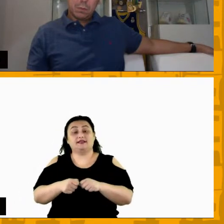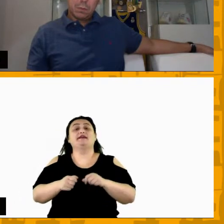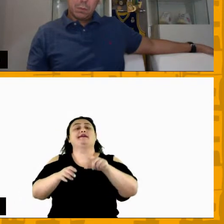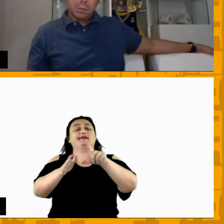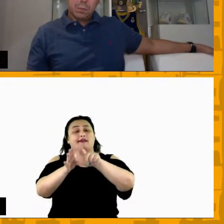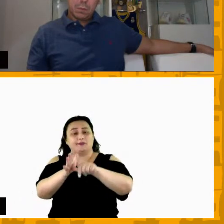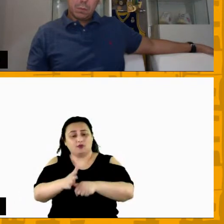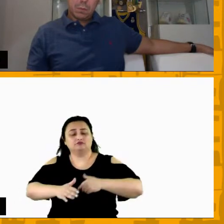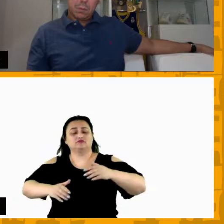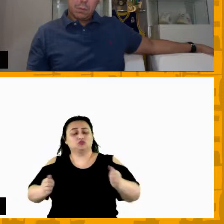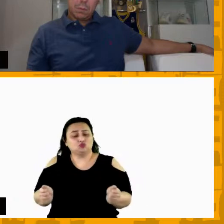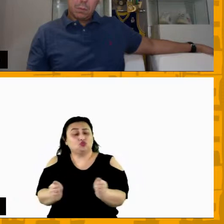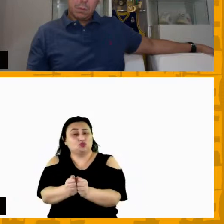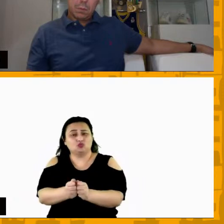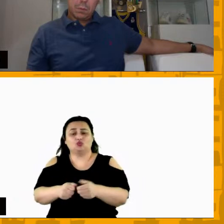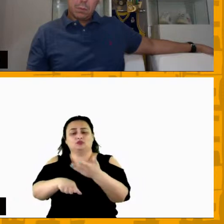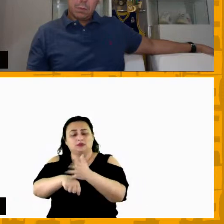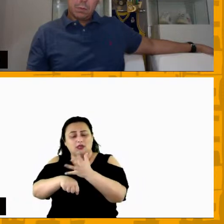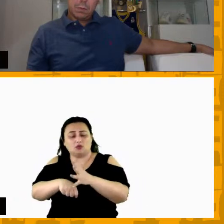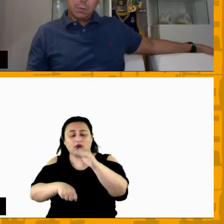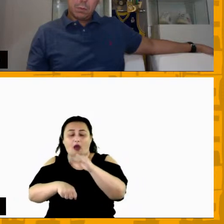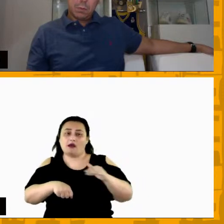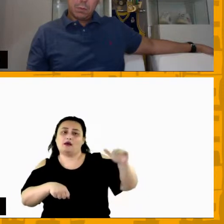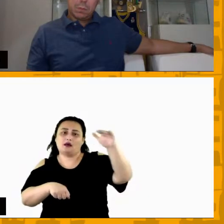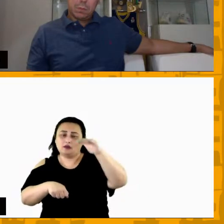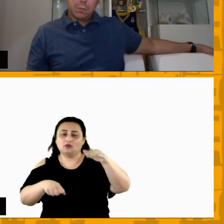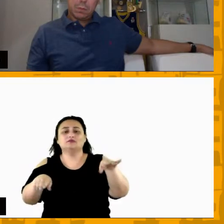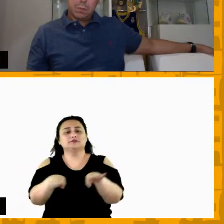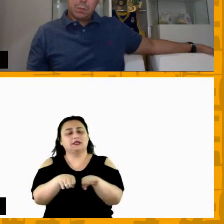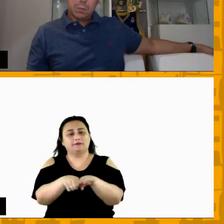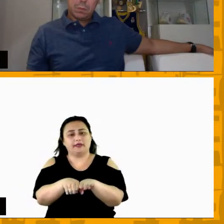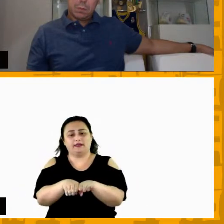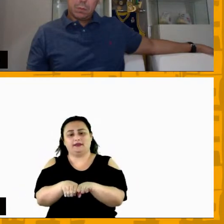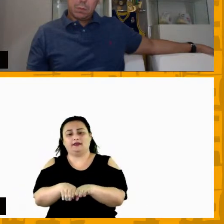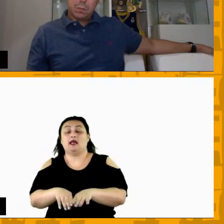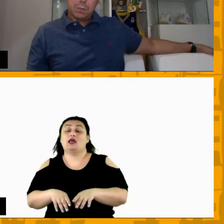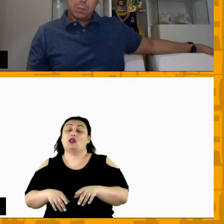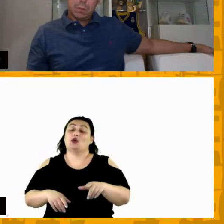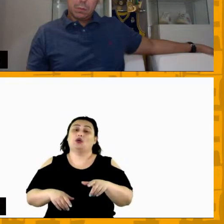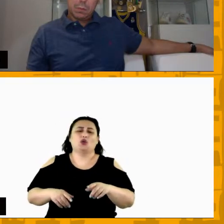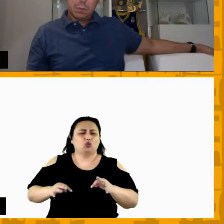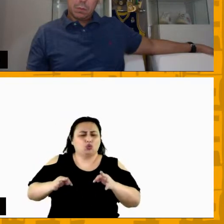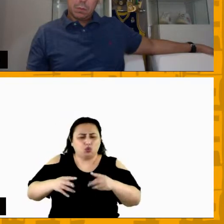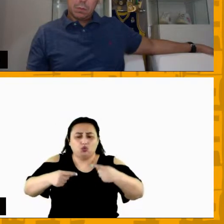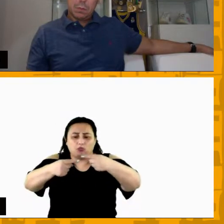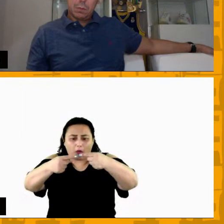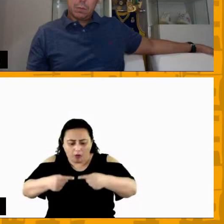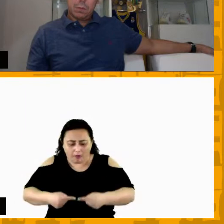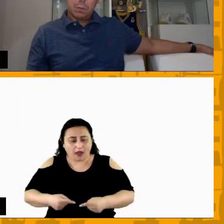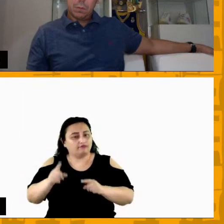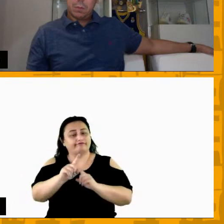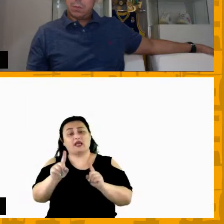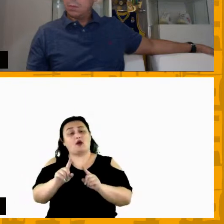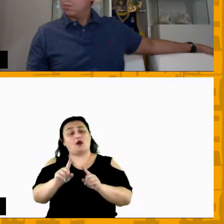é discutido com todos os treinadores também aquela coisa nem sempre se concorda com tudo tem uma decisão final né